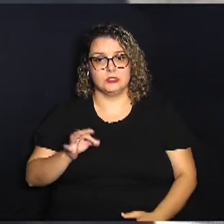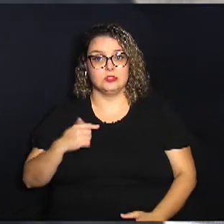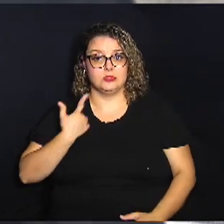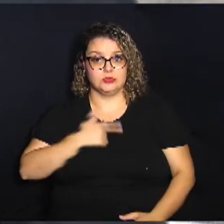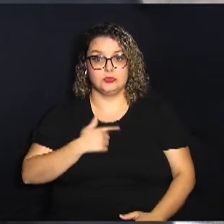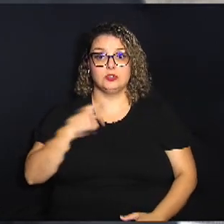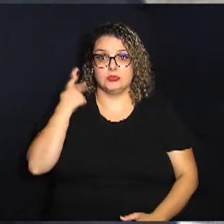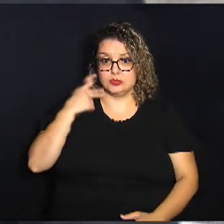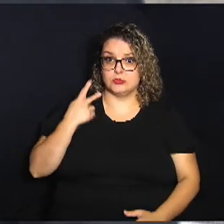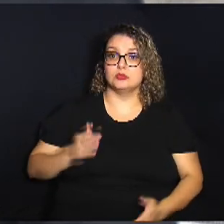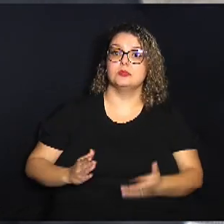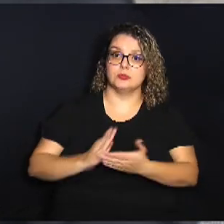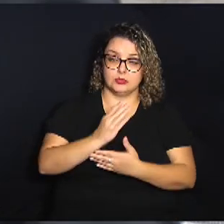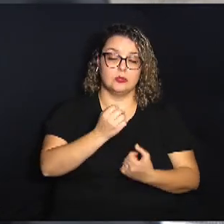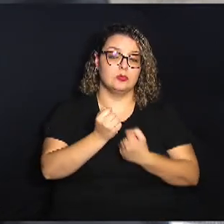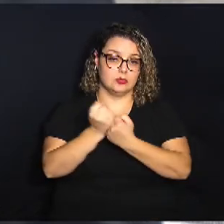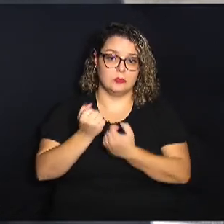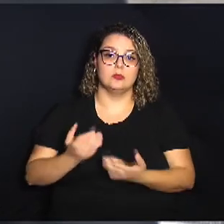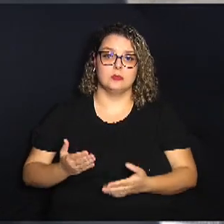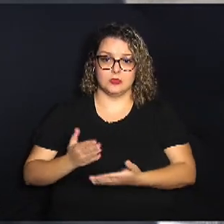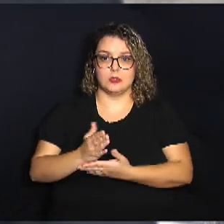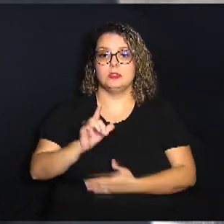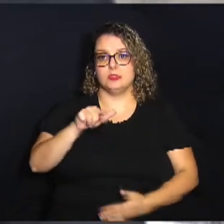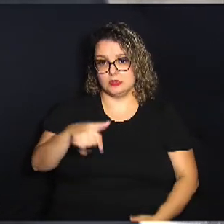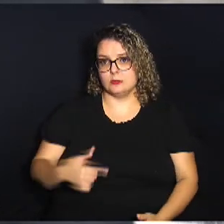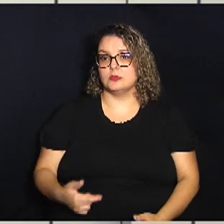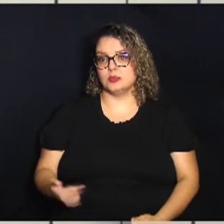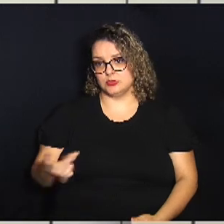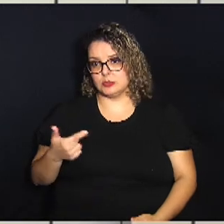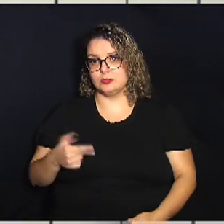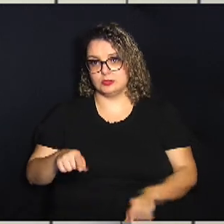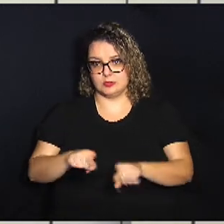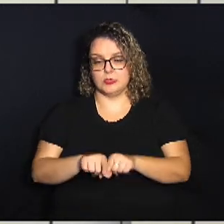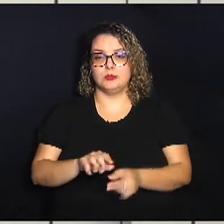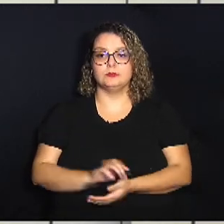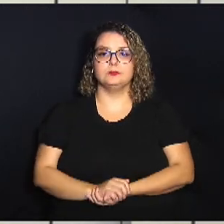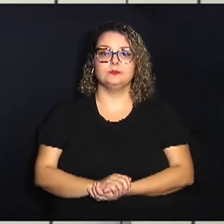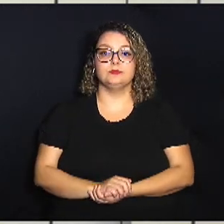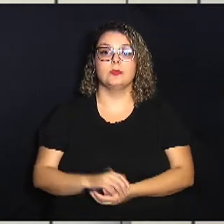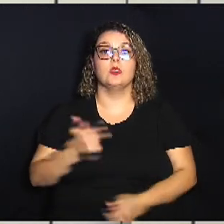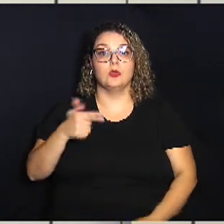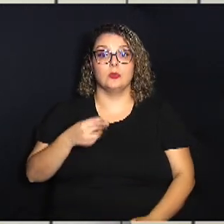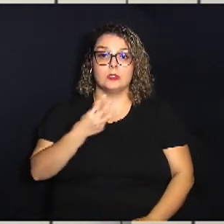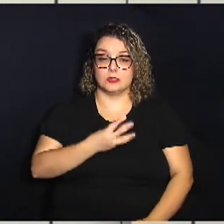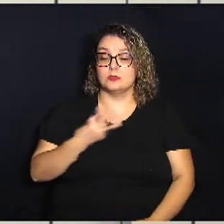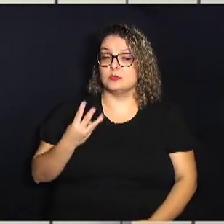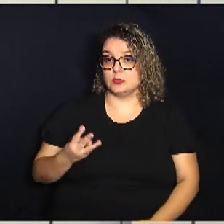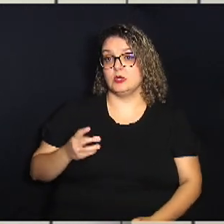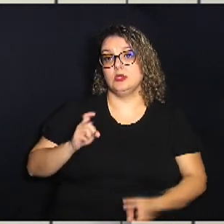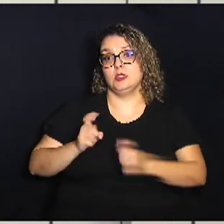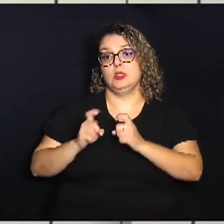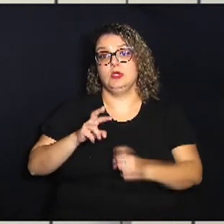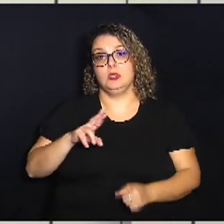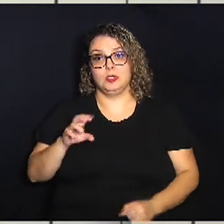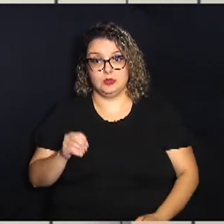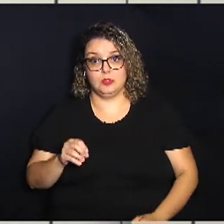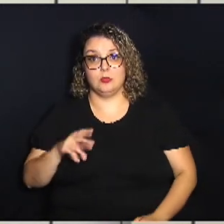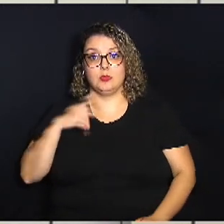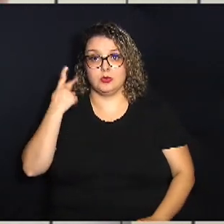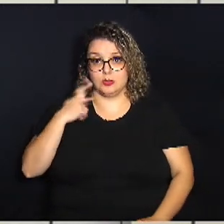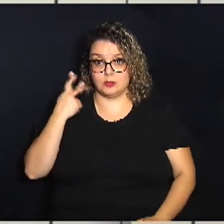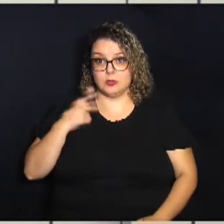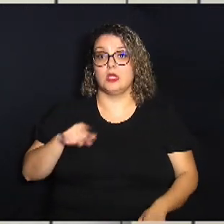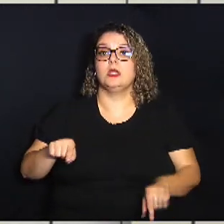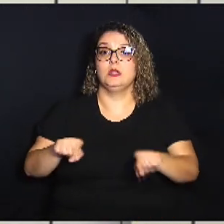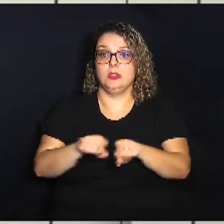novos vereadores vão apoiar a gente para que passe nessa e depois tiver o mérito também. A gente segue aqui na 33ª reunião ordinária porque os vereadores